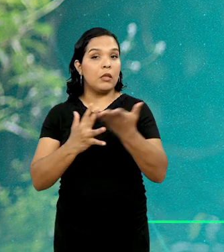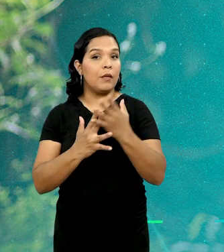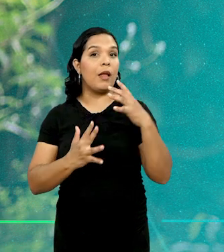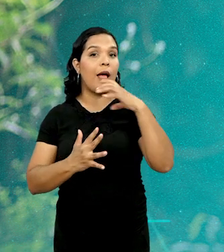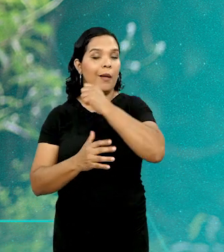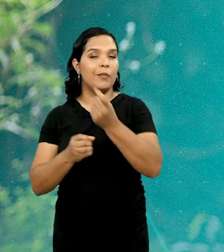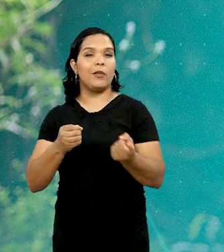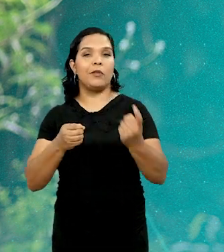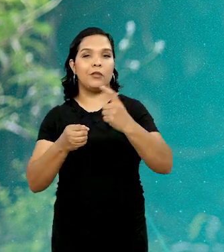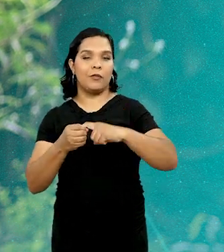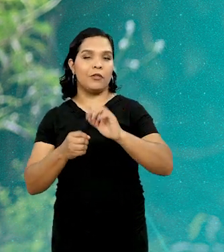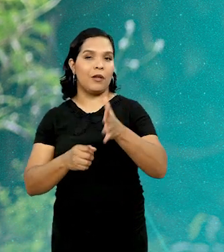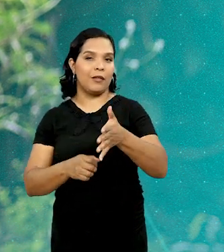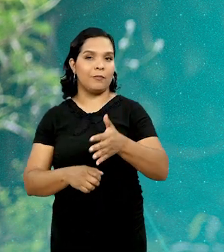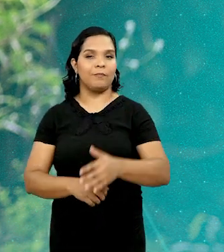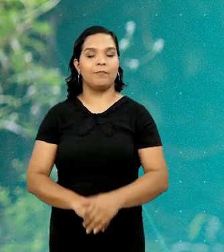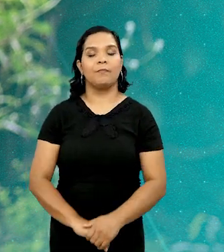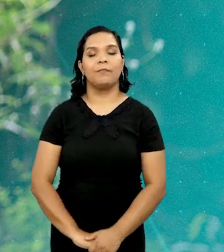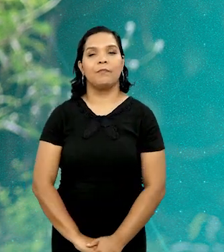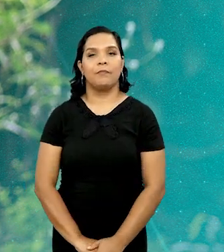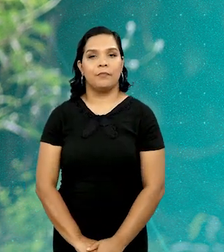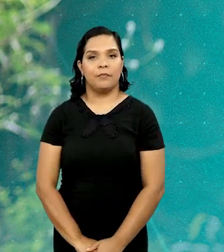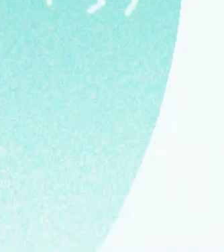O intervalo é rápido, a gente volta já.